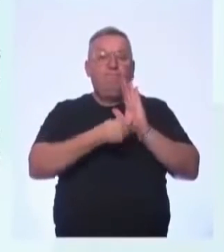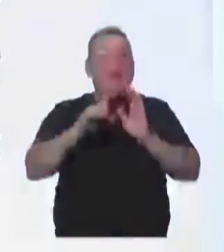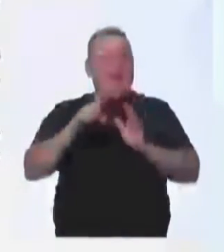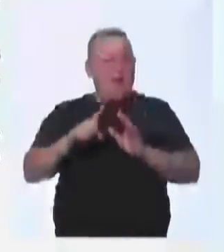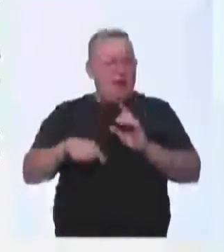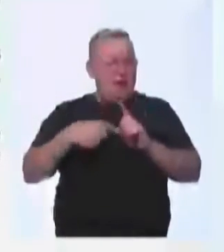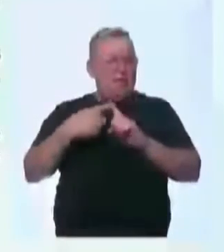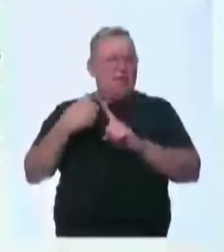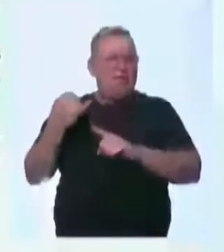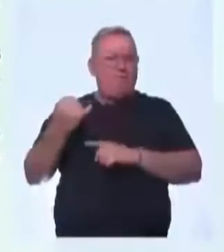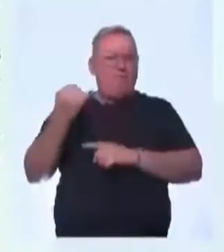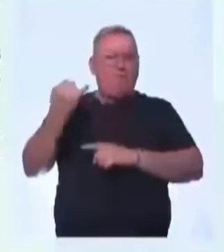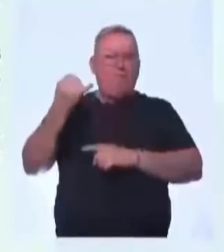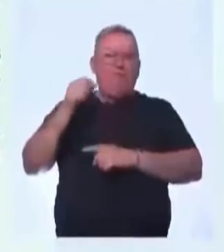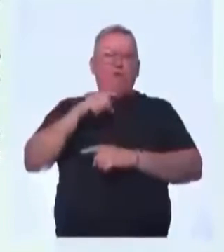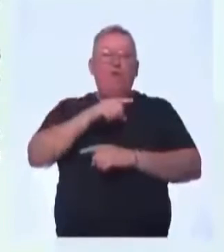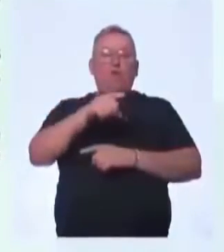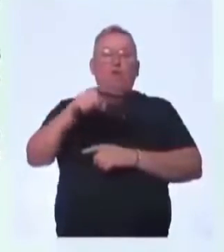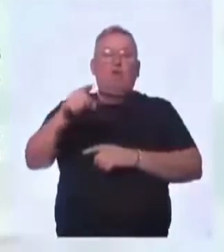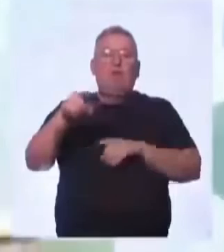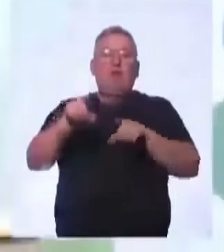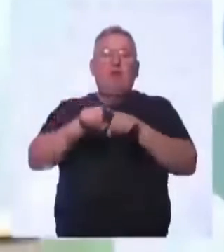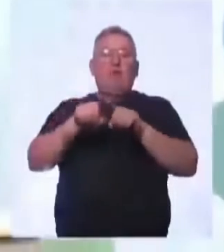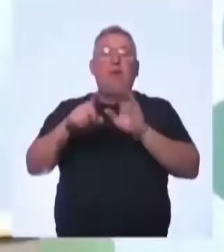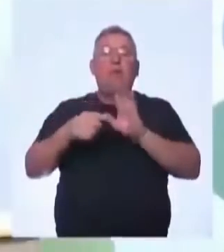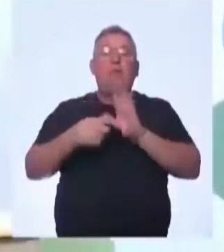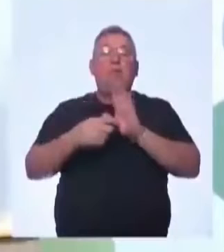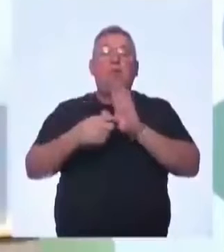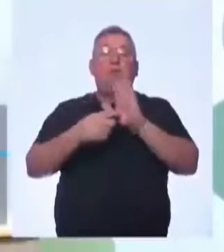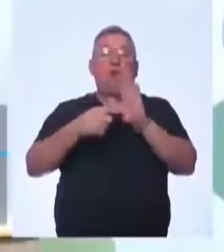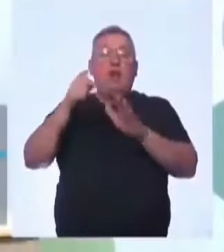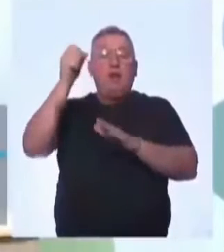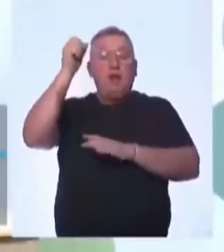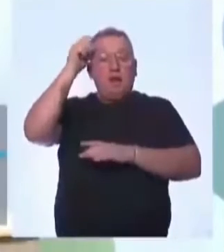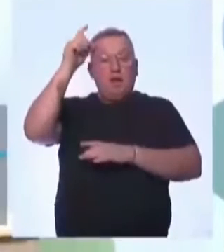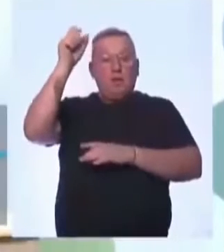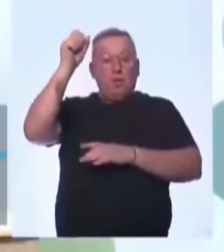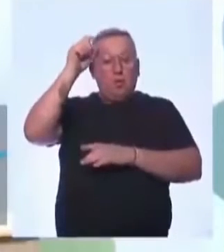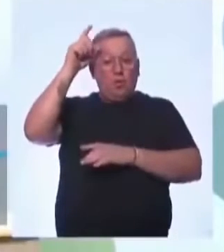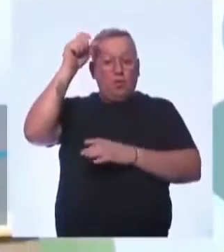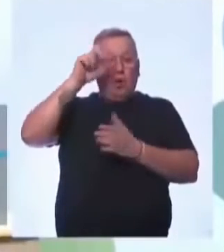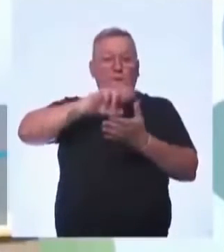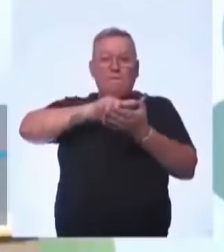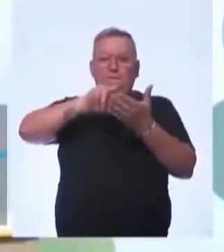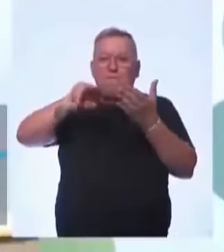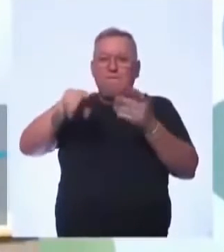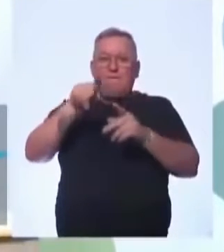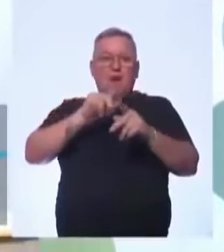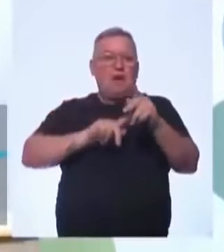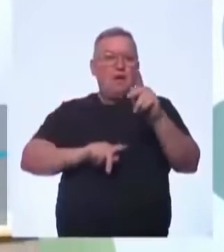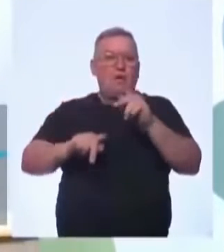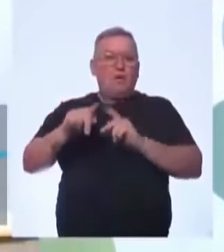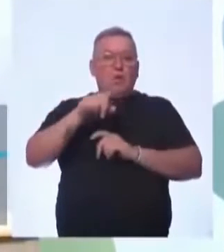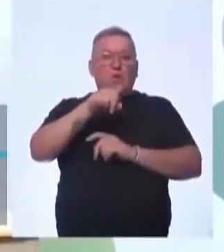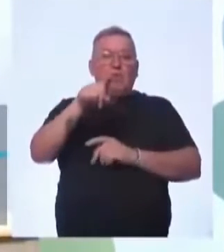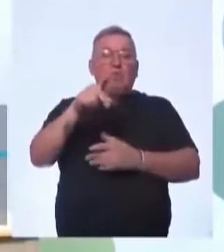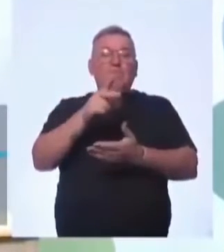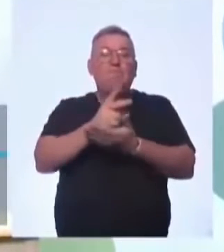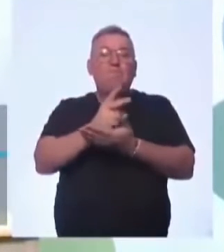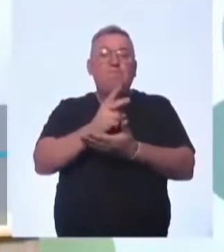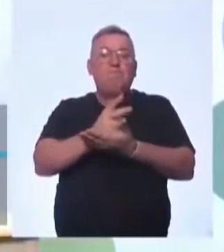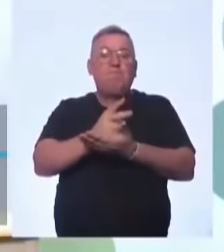Além de você mostrar essa cultura de vários povos, você mantém,